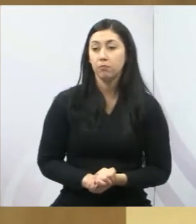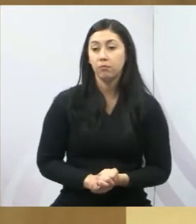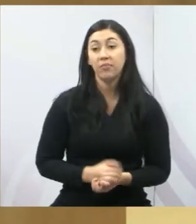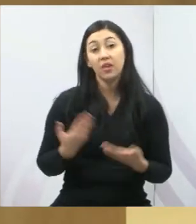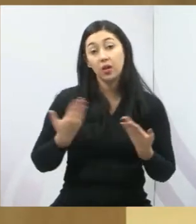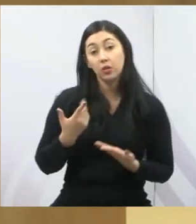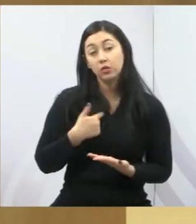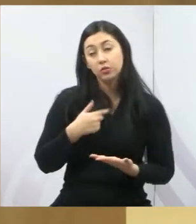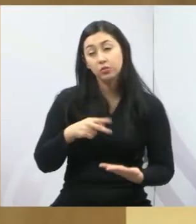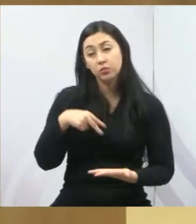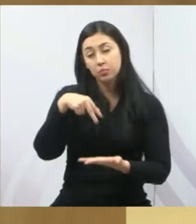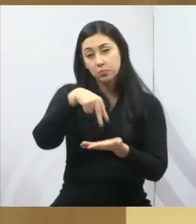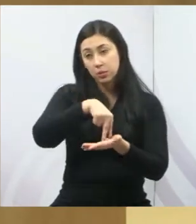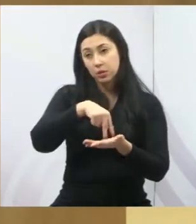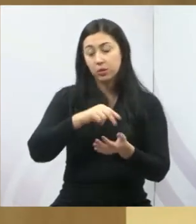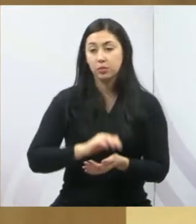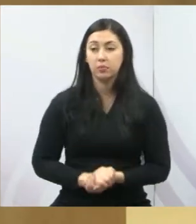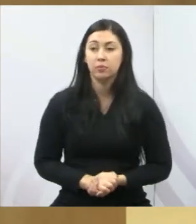eu subi aqui,